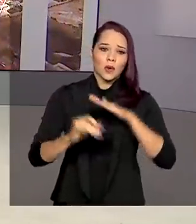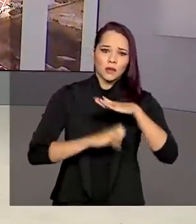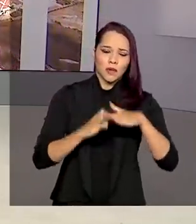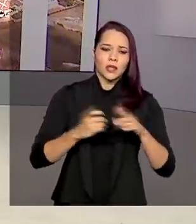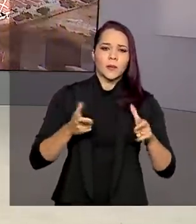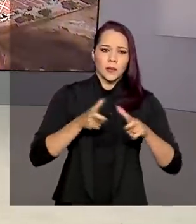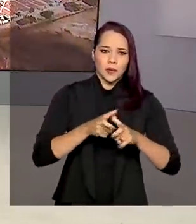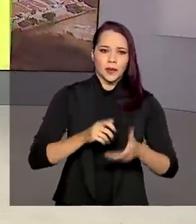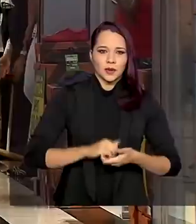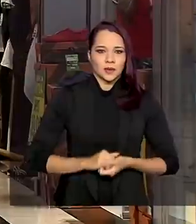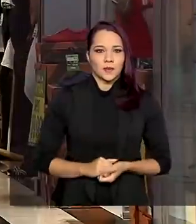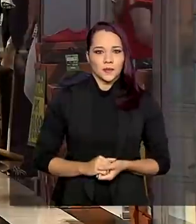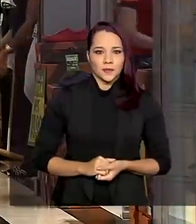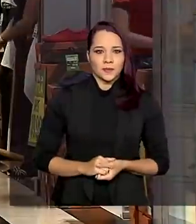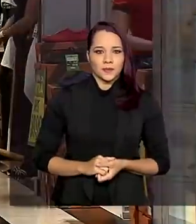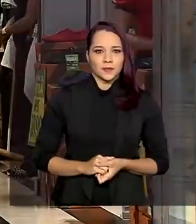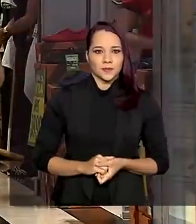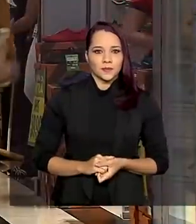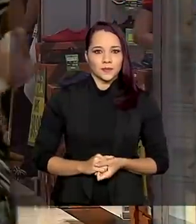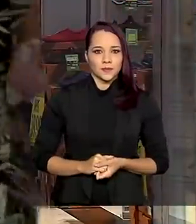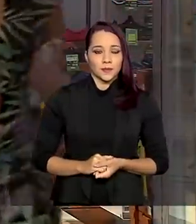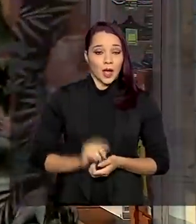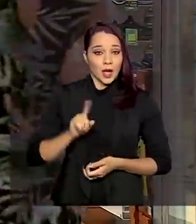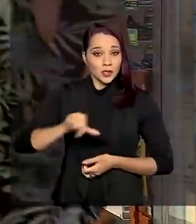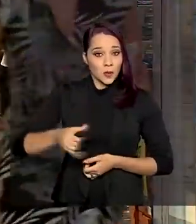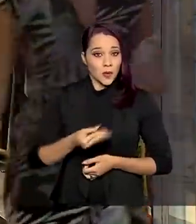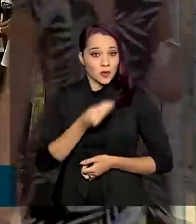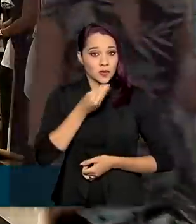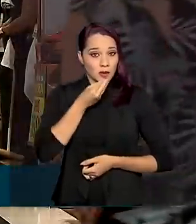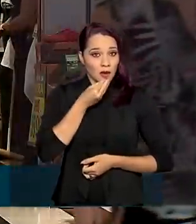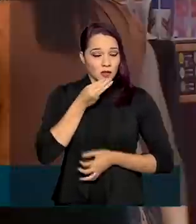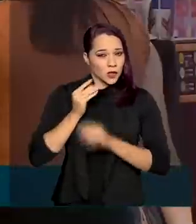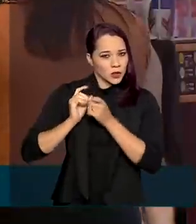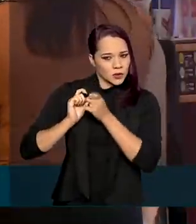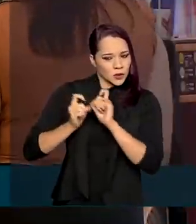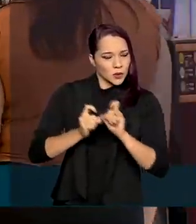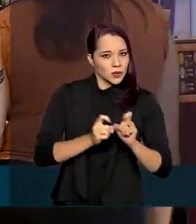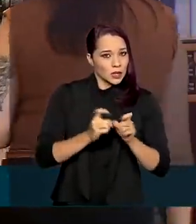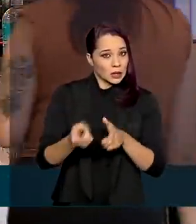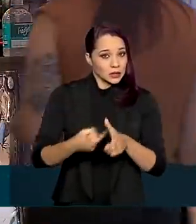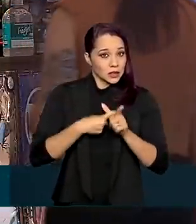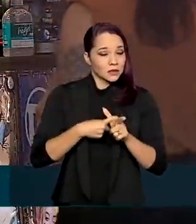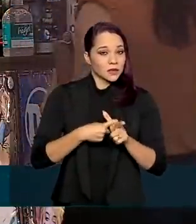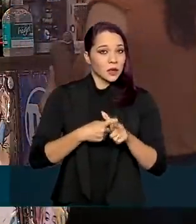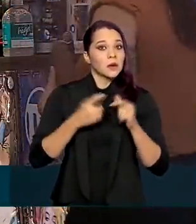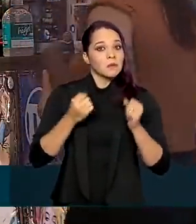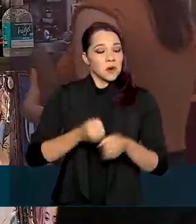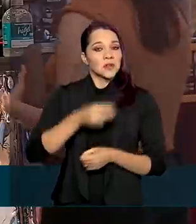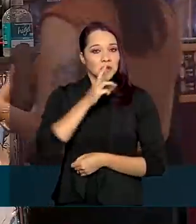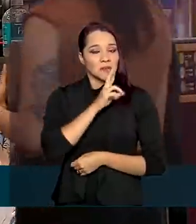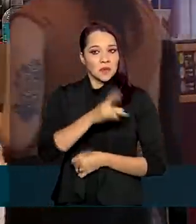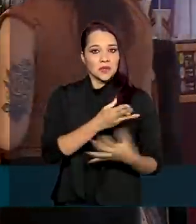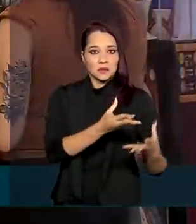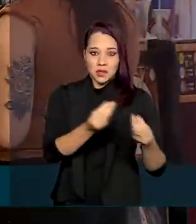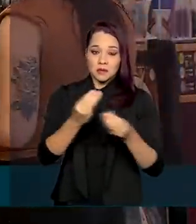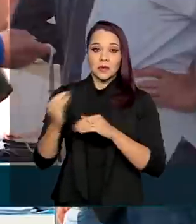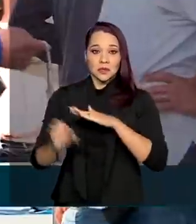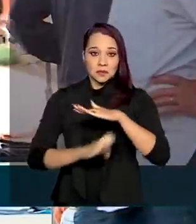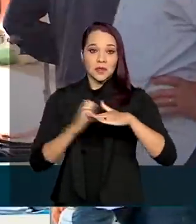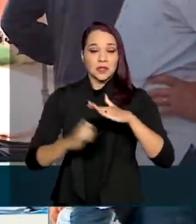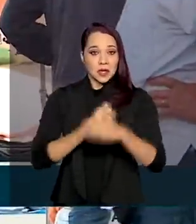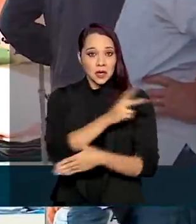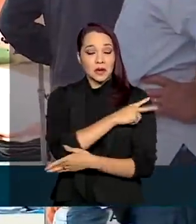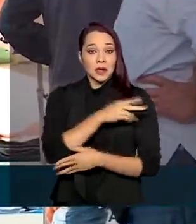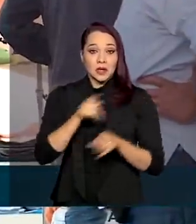pequeno porte. Essa oportunidade de negociar débitos pode ser a solução para muitos empresários